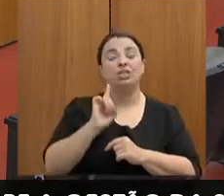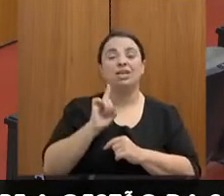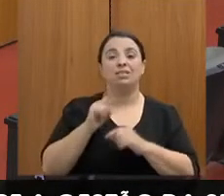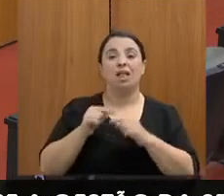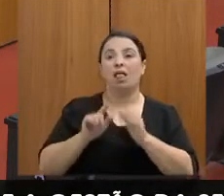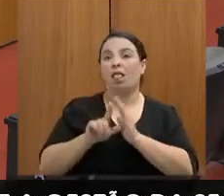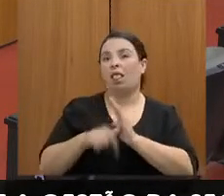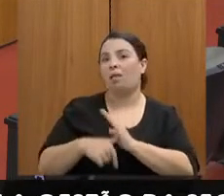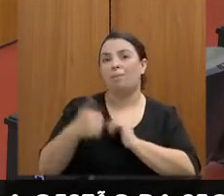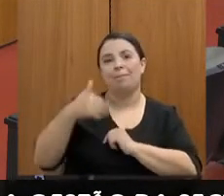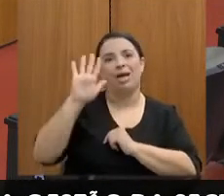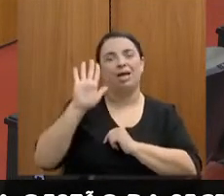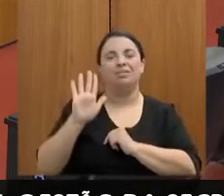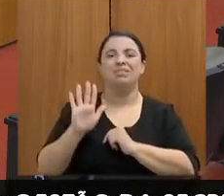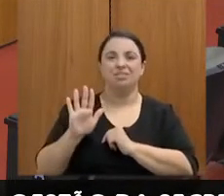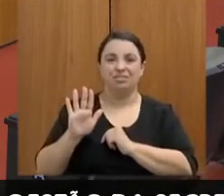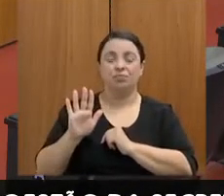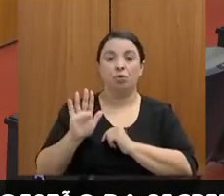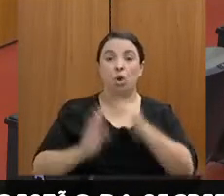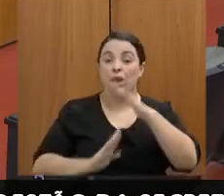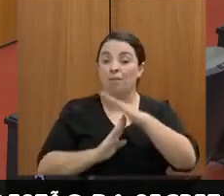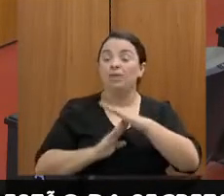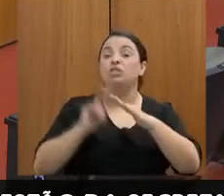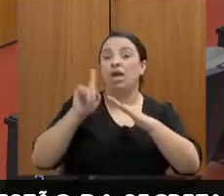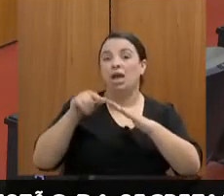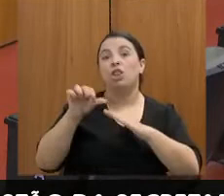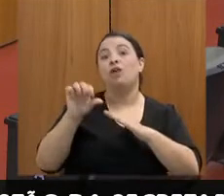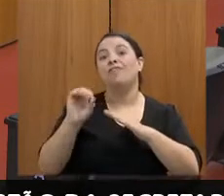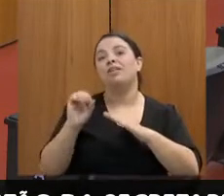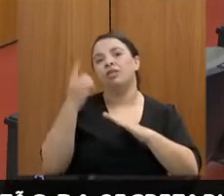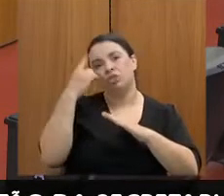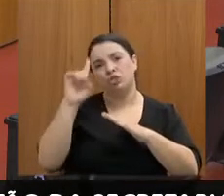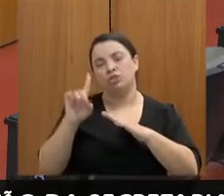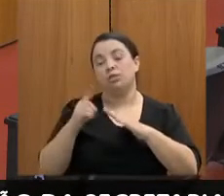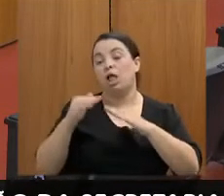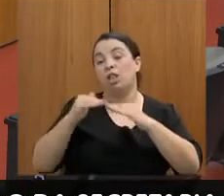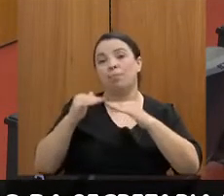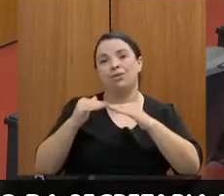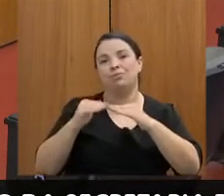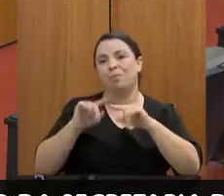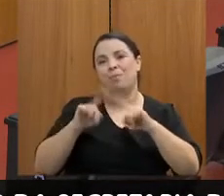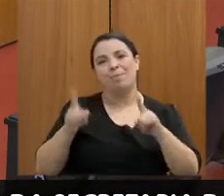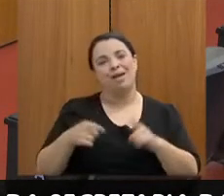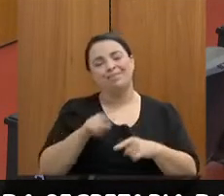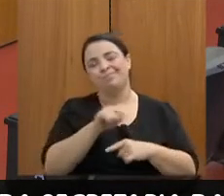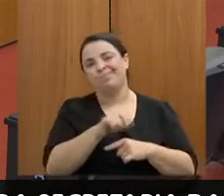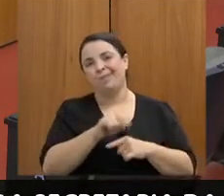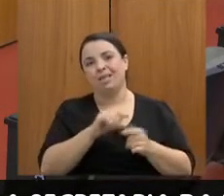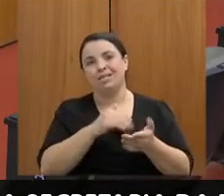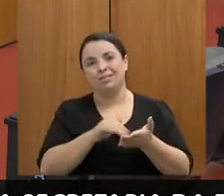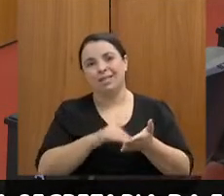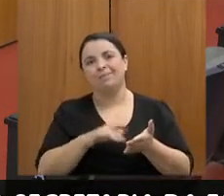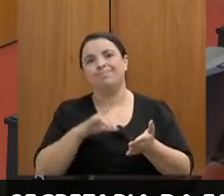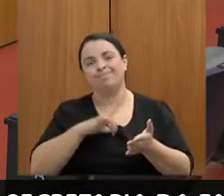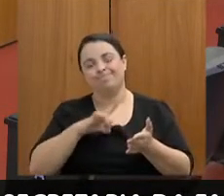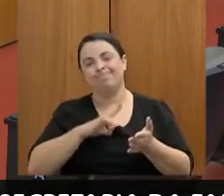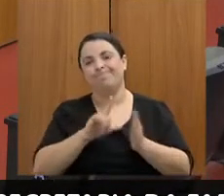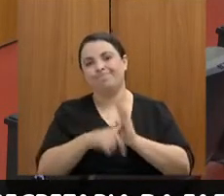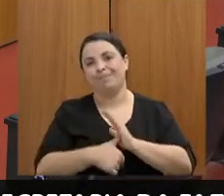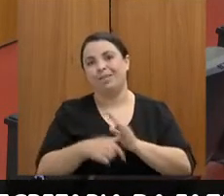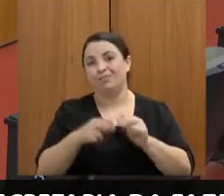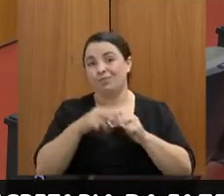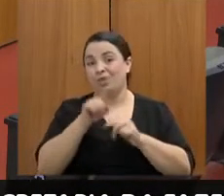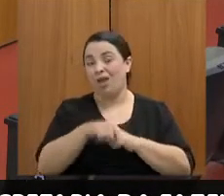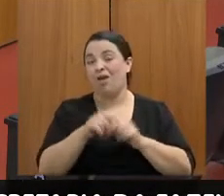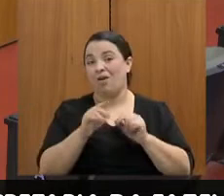que teriam que ser colocados. Mas o que eu quero dizer é que, sim, o Estado reconhece e está trabalhando para melhorar isso. tanto é que criou esse grupo de trabalho